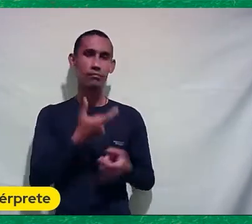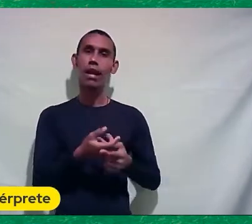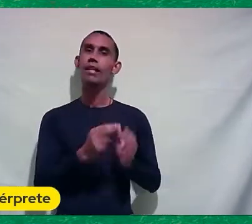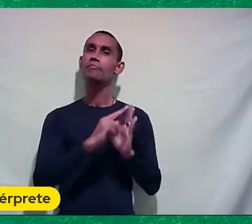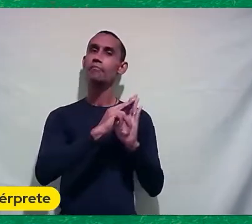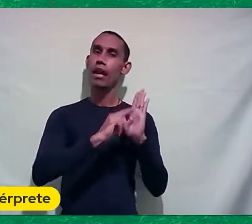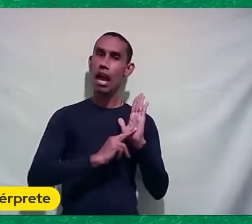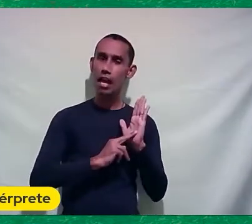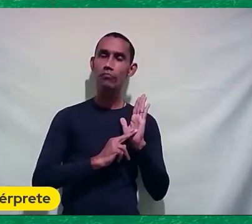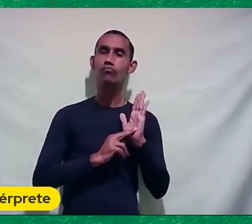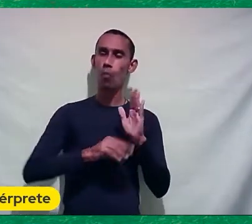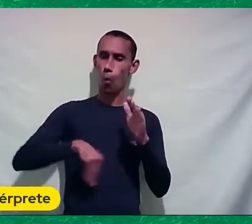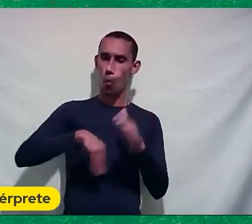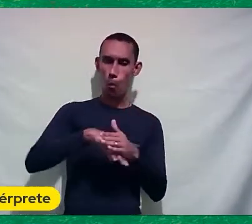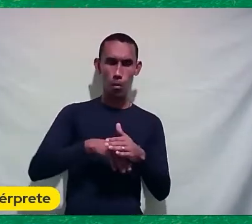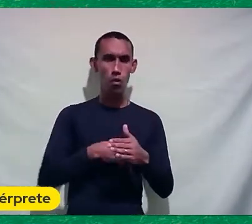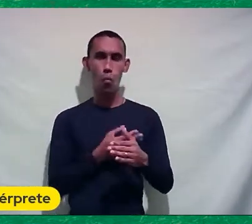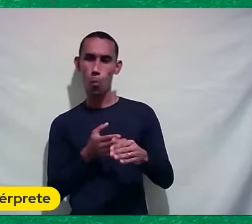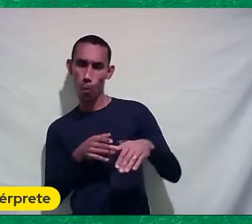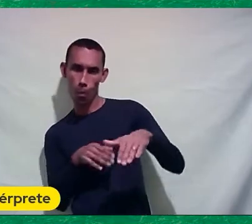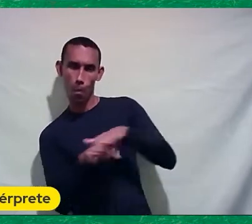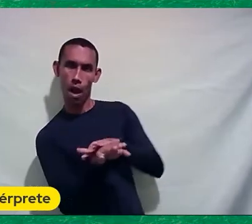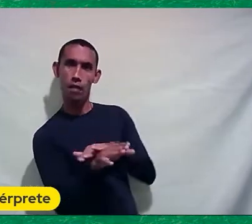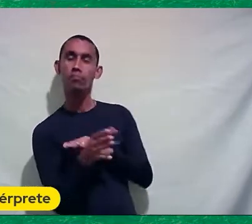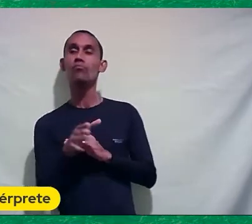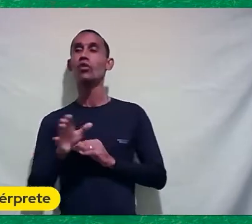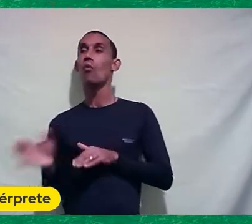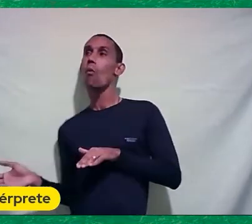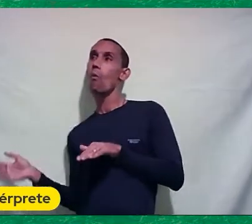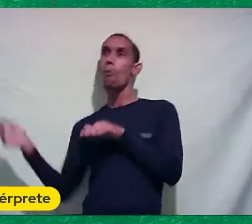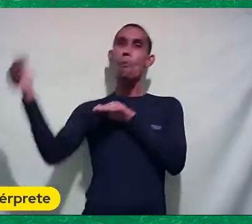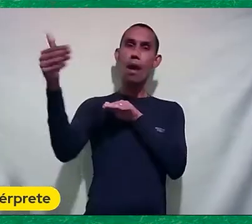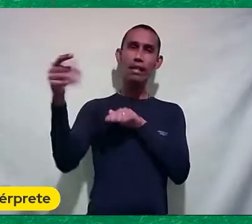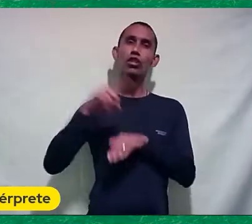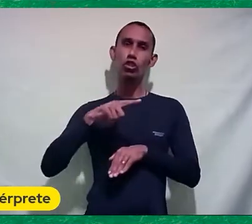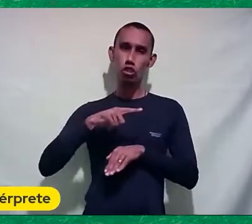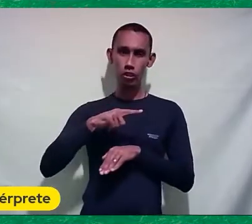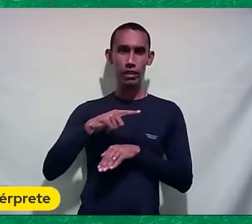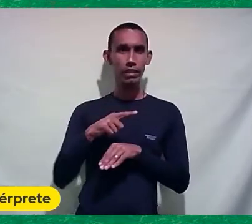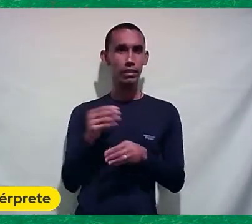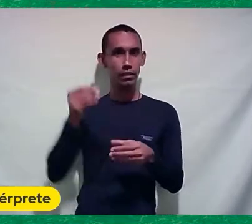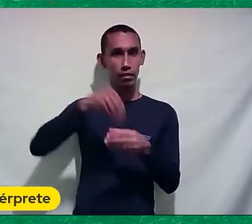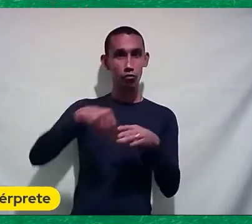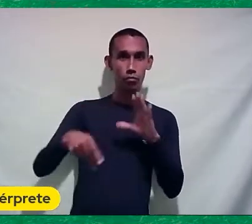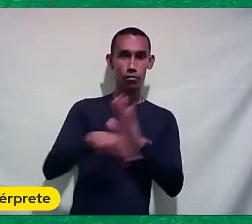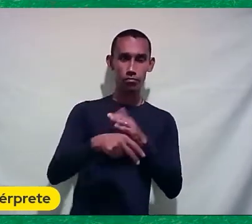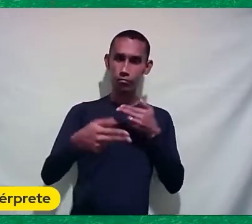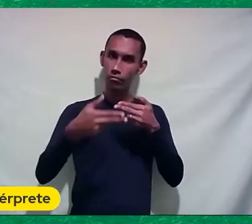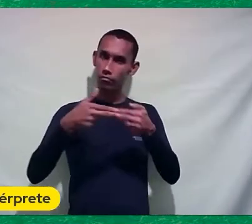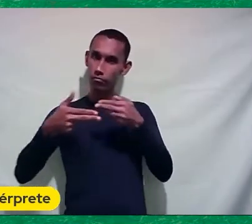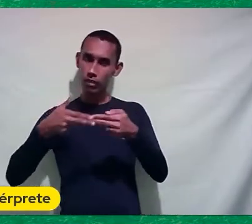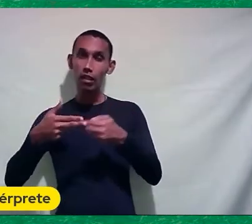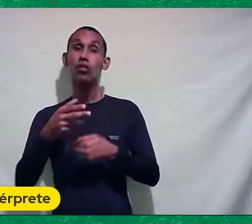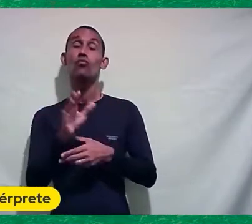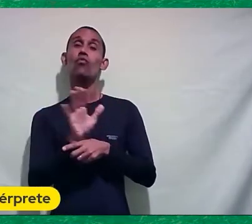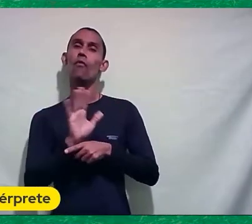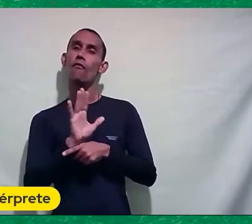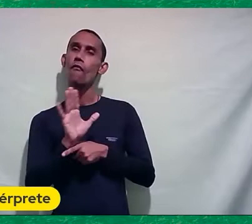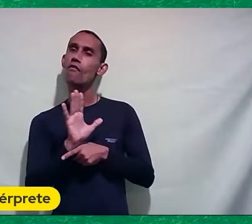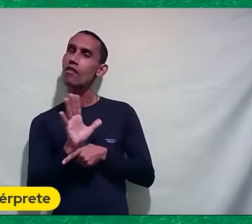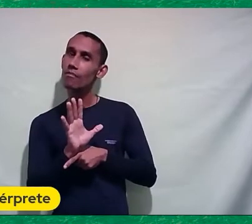Todas do jogo Quem passa Dá o passo Tinha umas coisas lá Que no filme Era muito